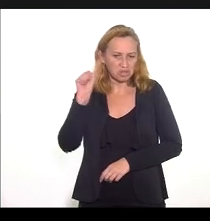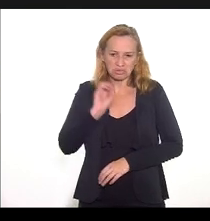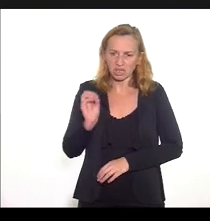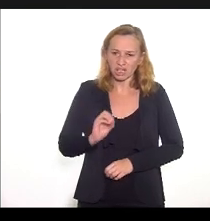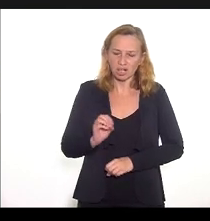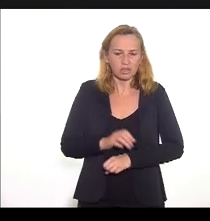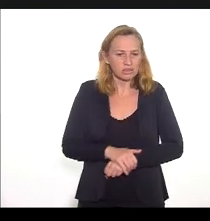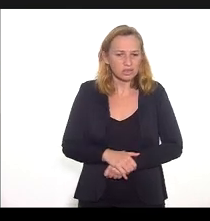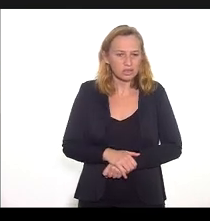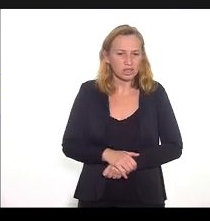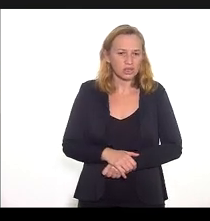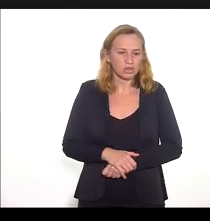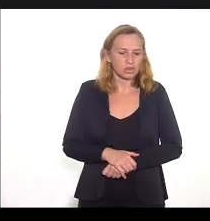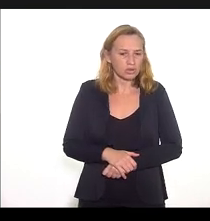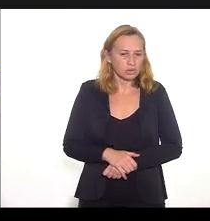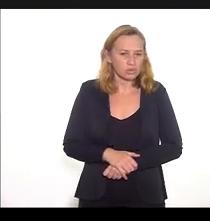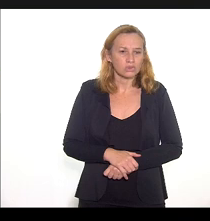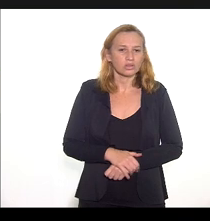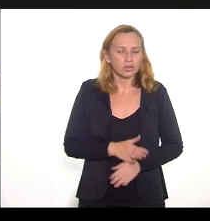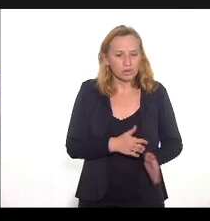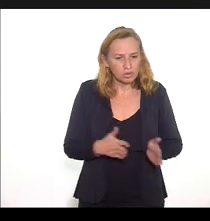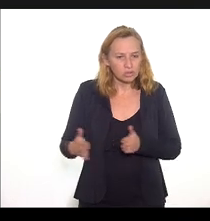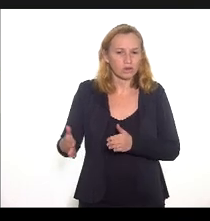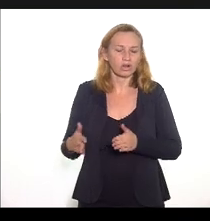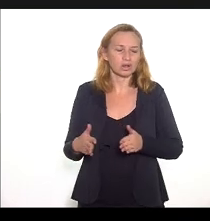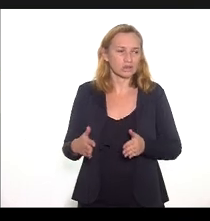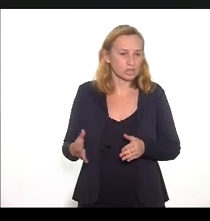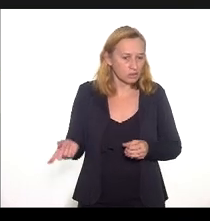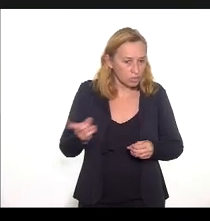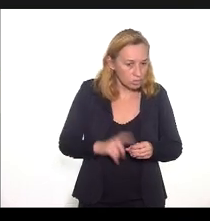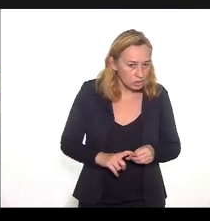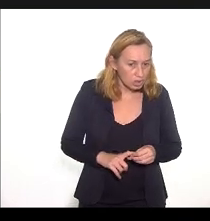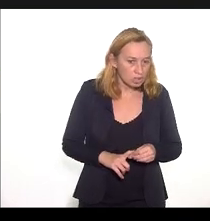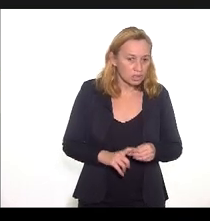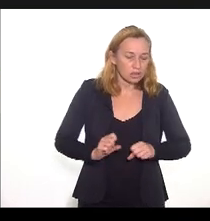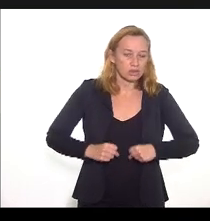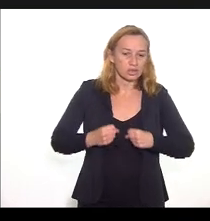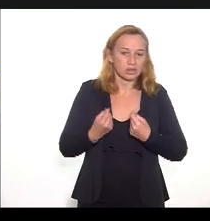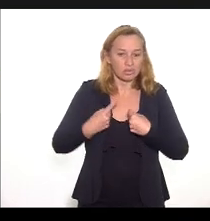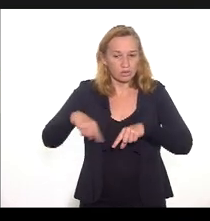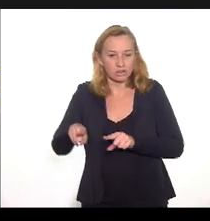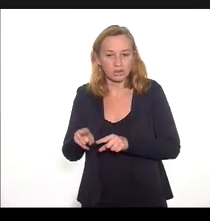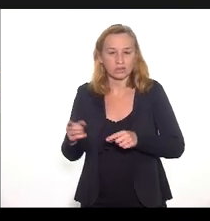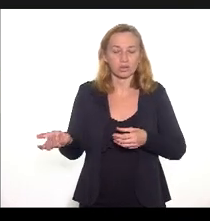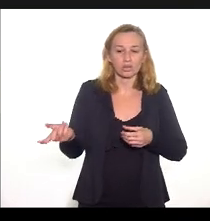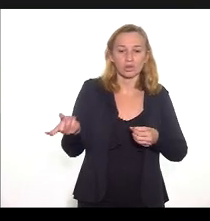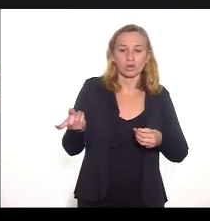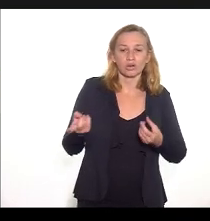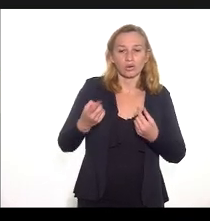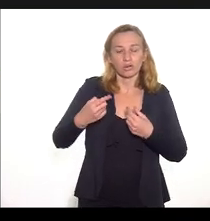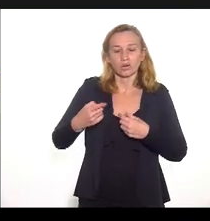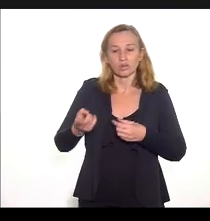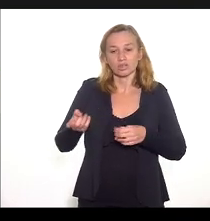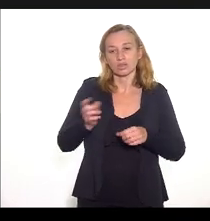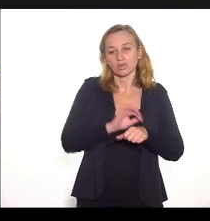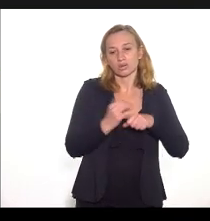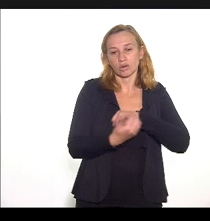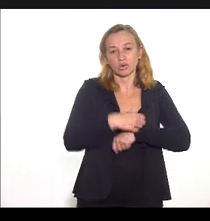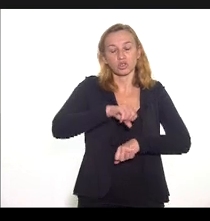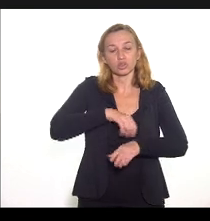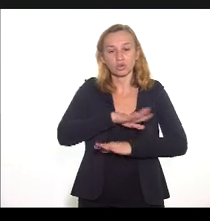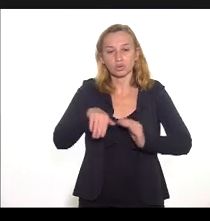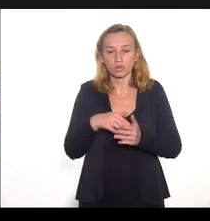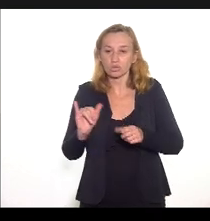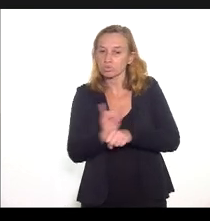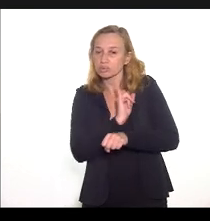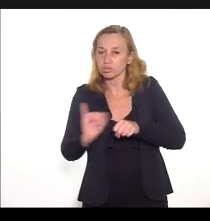e processos, cuja natureza, reforçamento e enfrentamento da pandemia. Todas as tramitações estão sendo articuladas